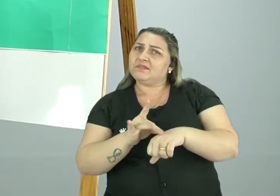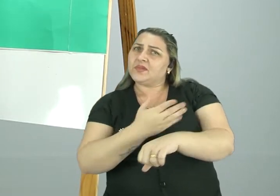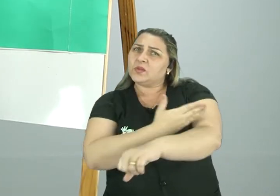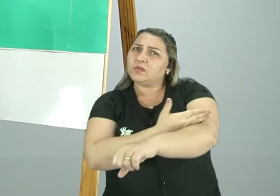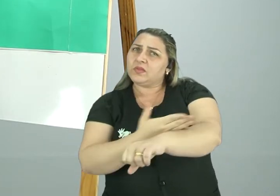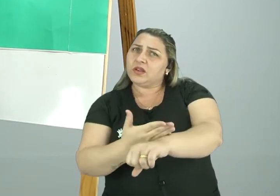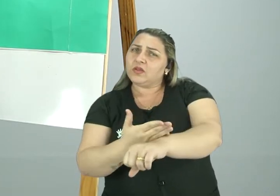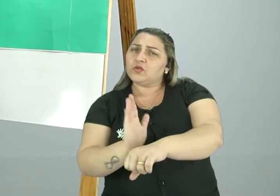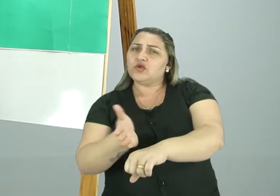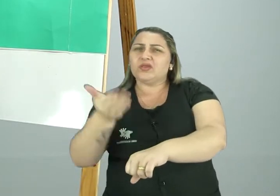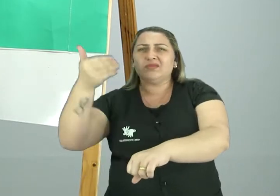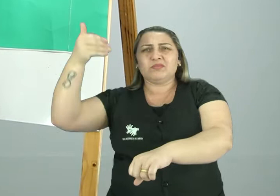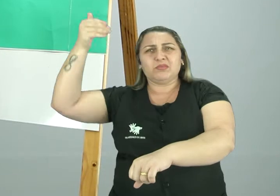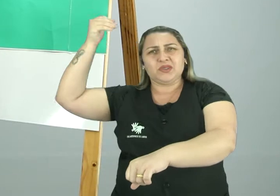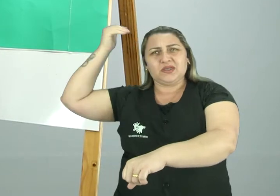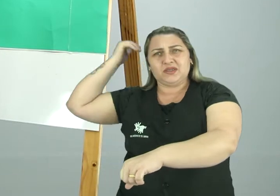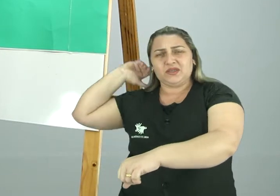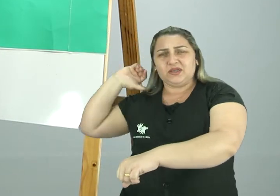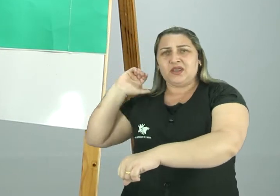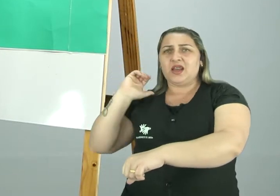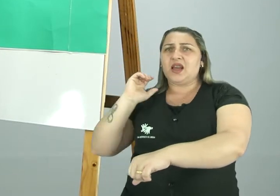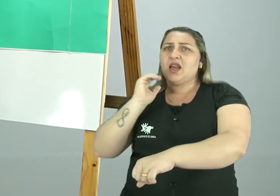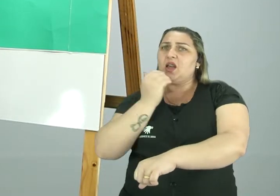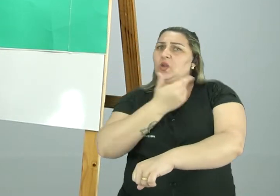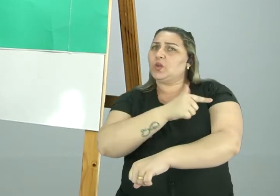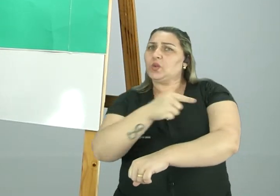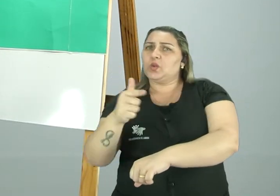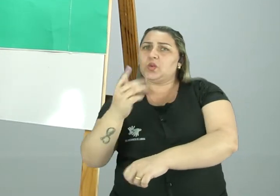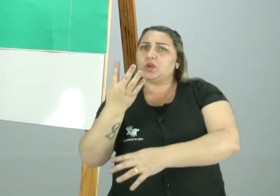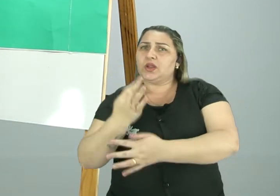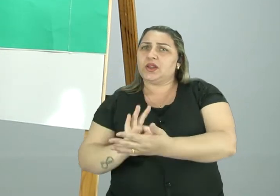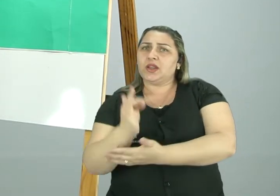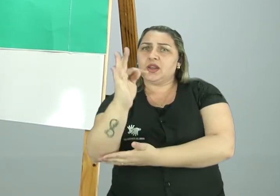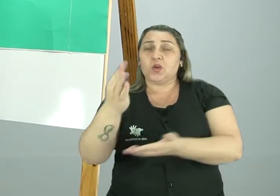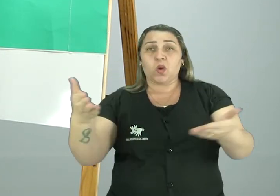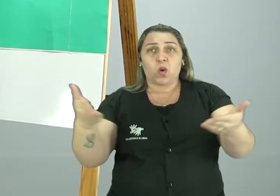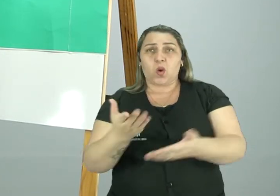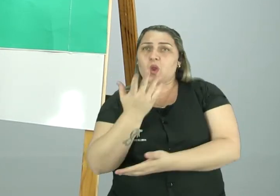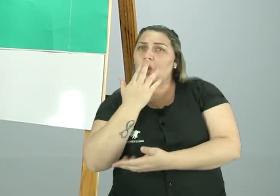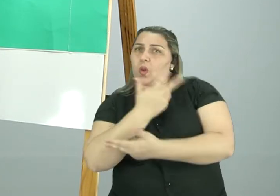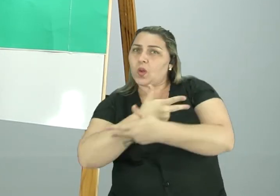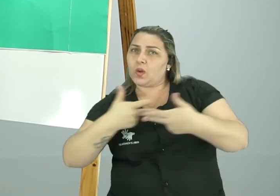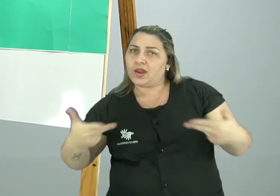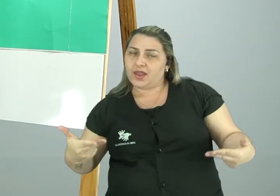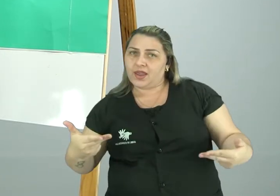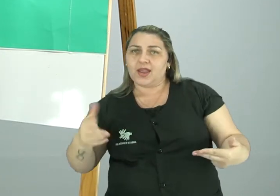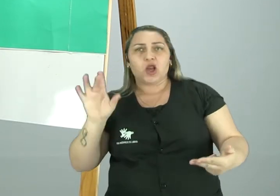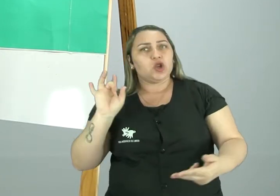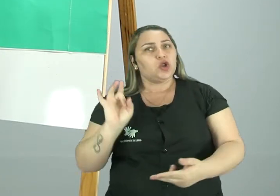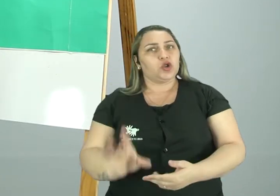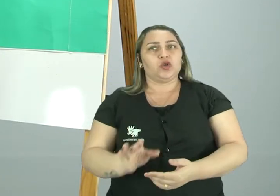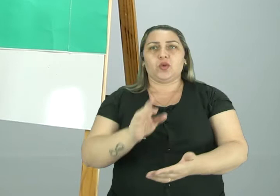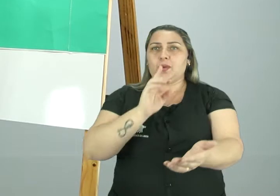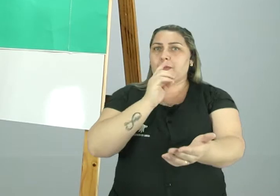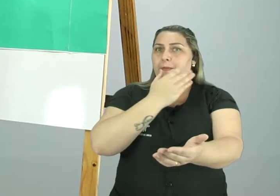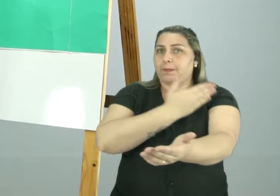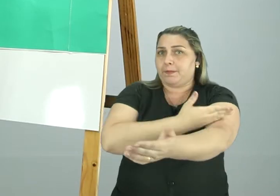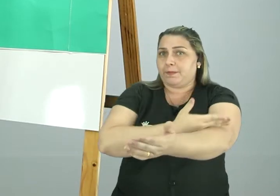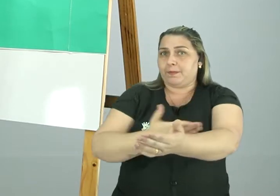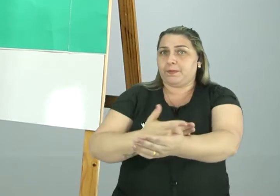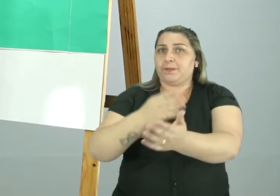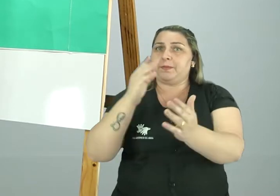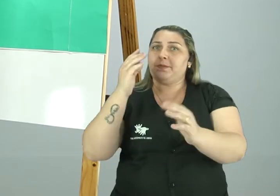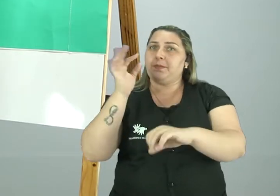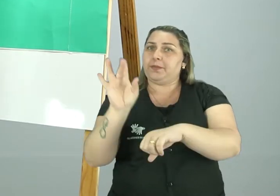a vocês que naquela época não existia essa tecnologia que tem hoje. Das imagens saírem coloridas.